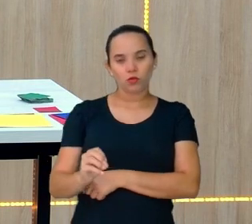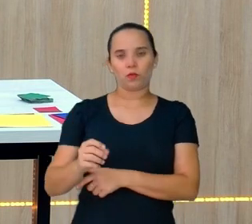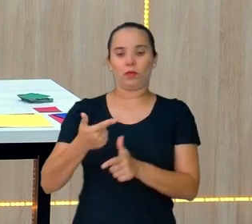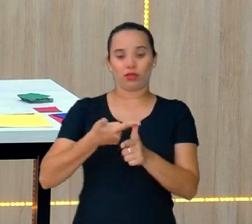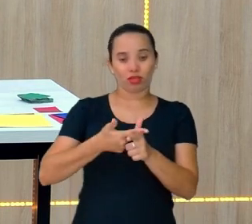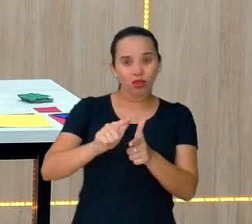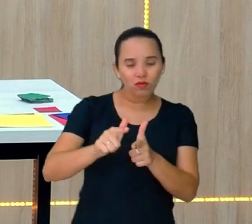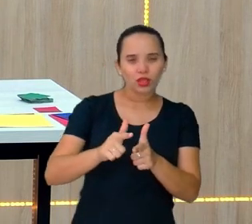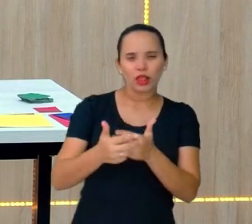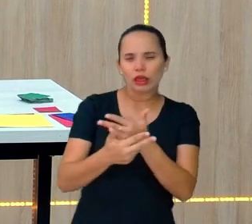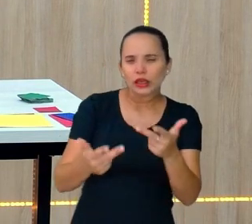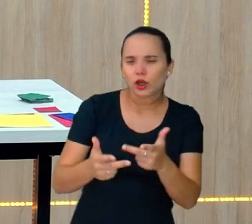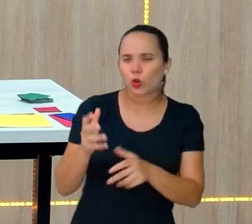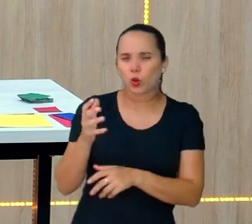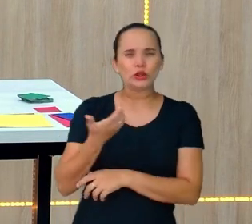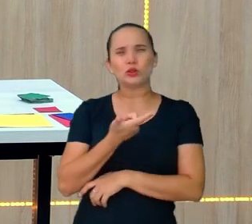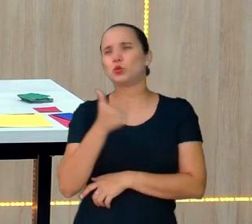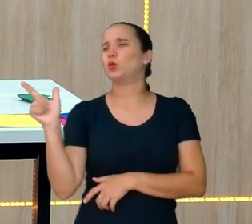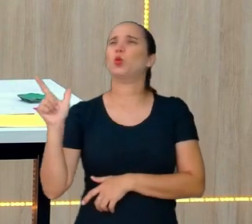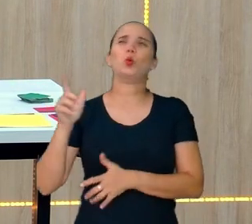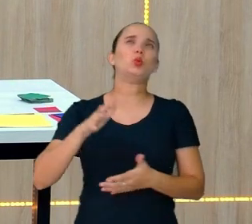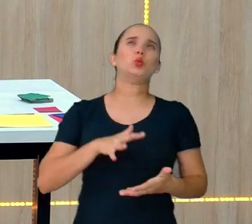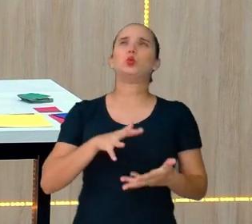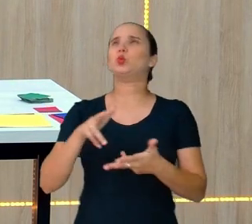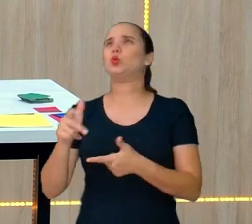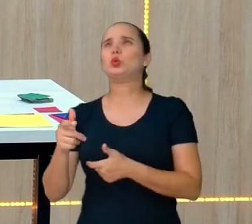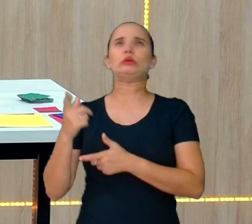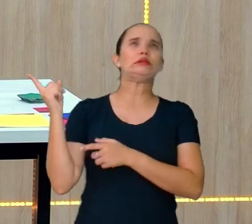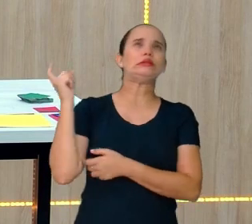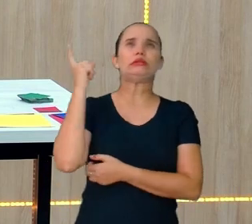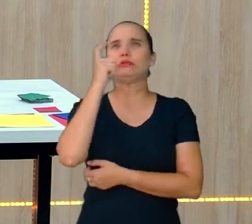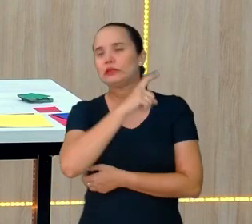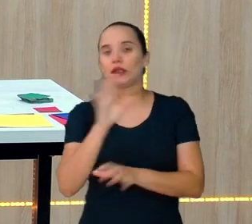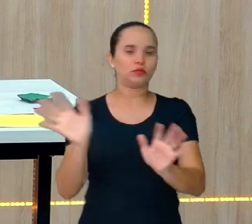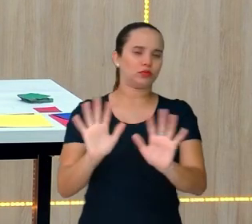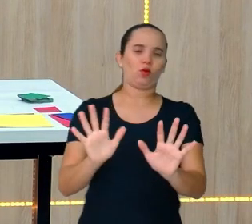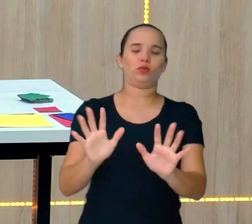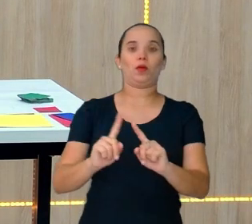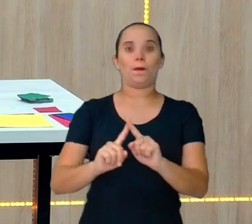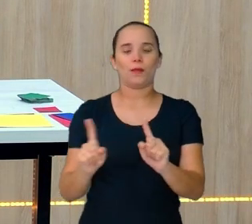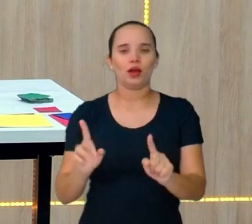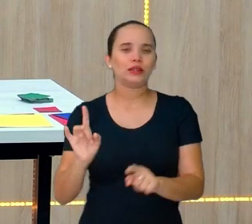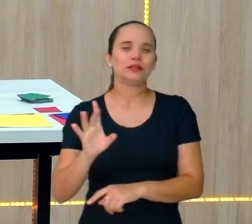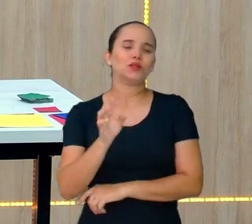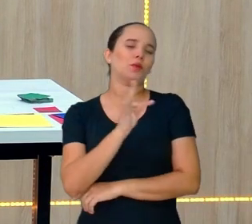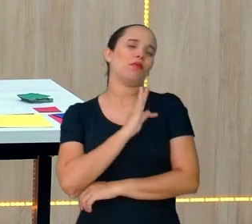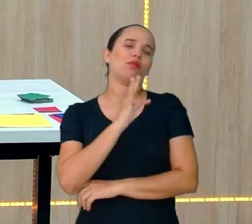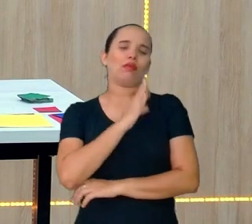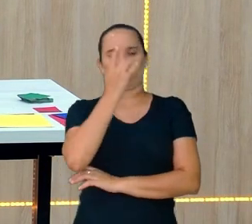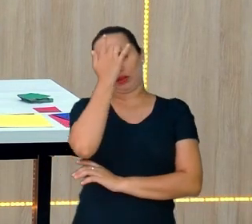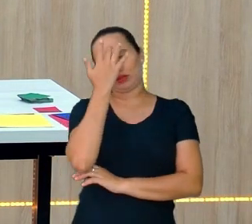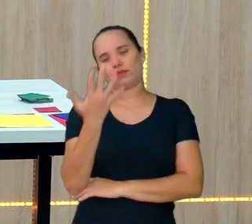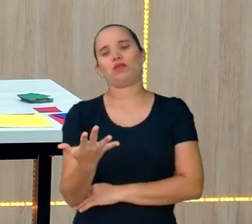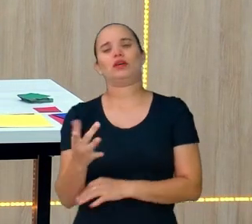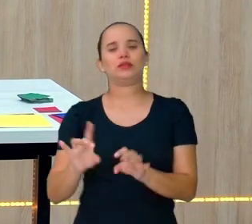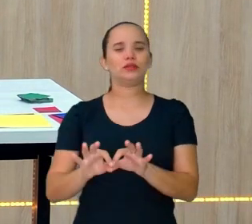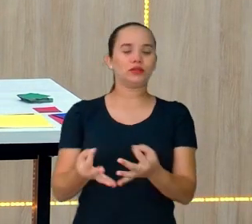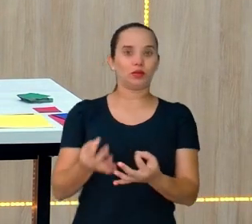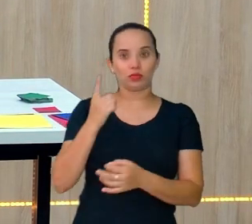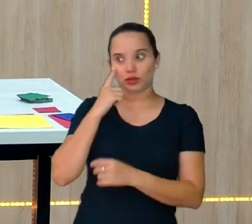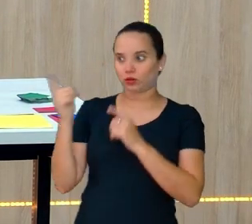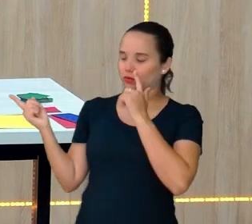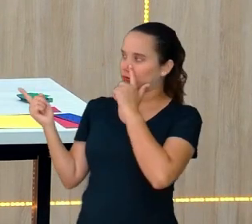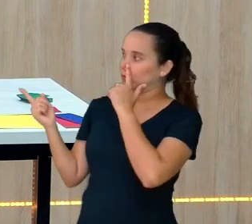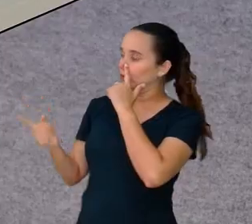apenas uma técnica para fazer isso que eu acabei de fazer. Mas quantos peixinhos eu tinha do lado de cá? 5? 1,